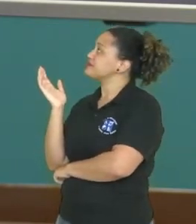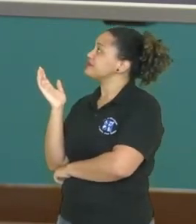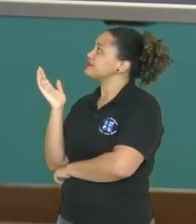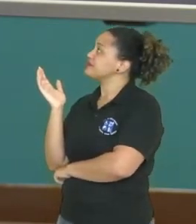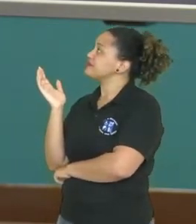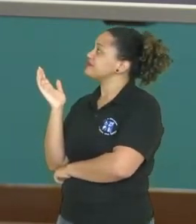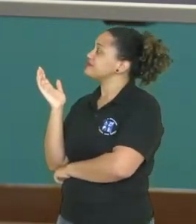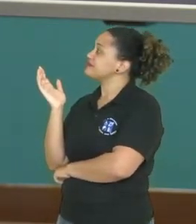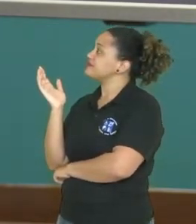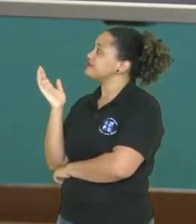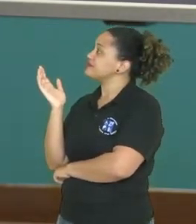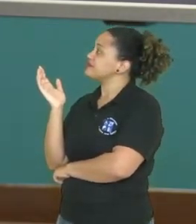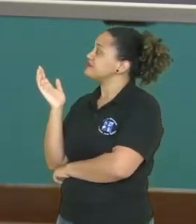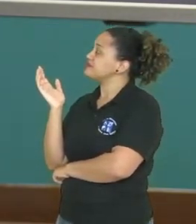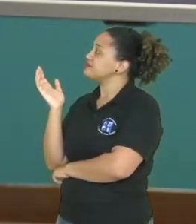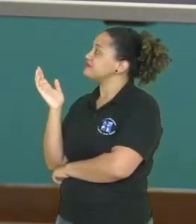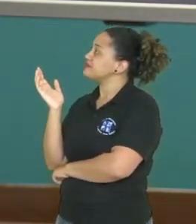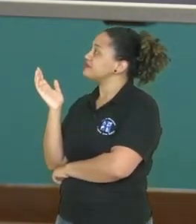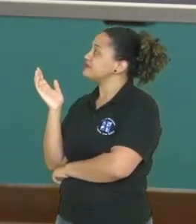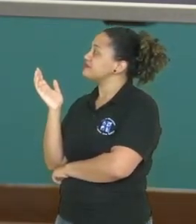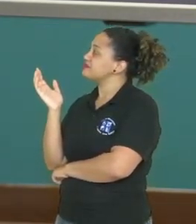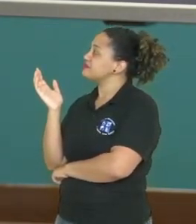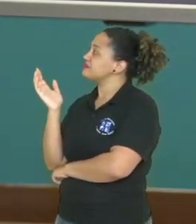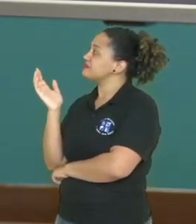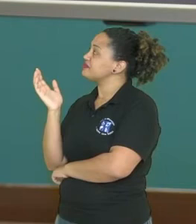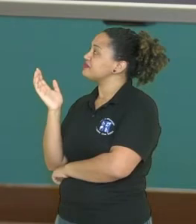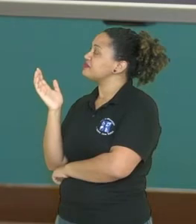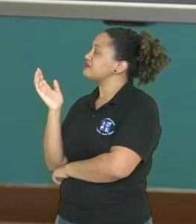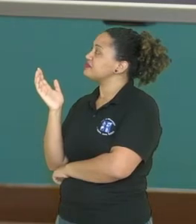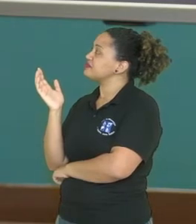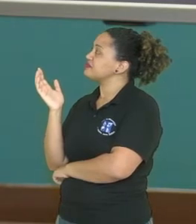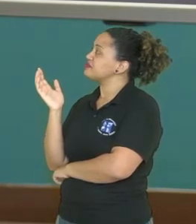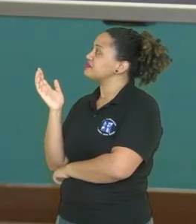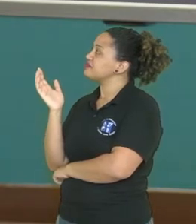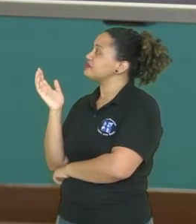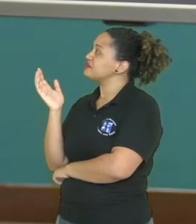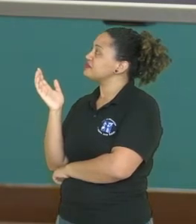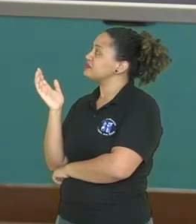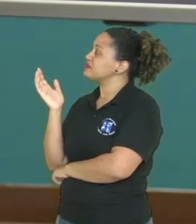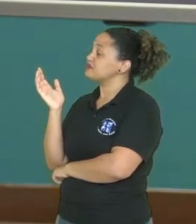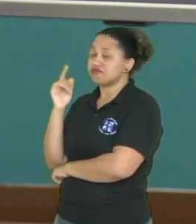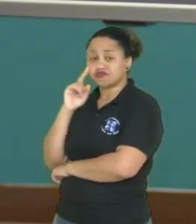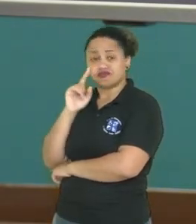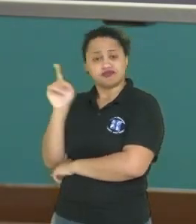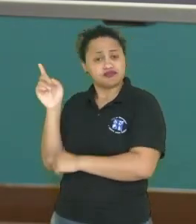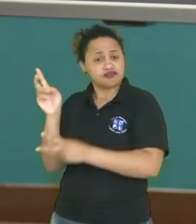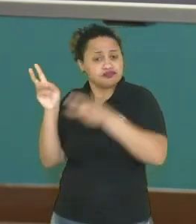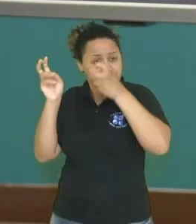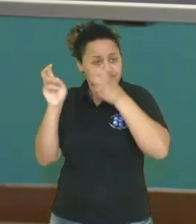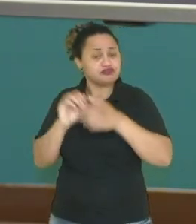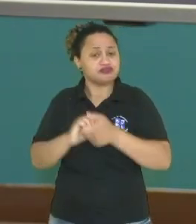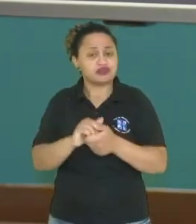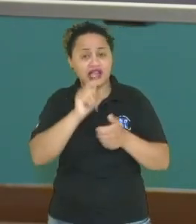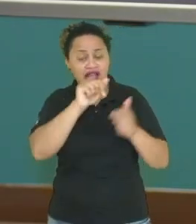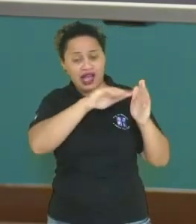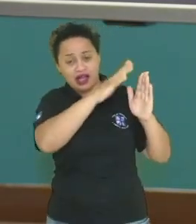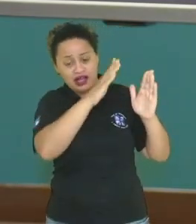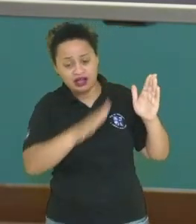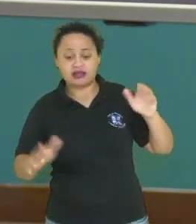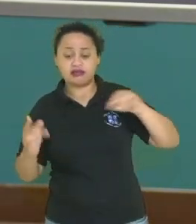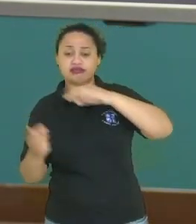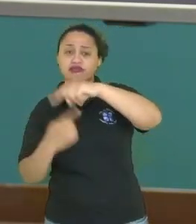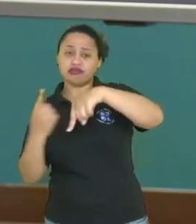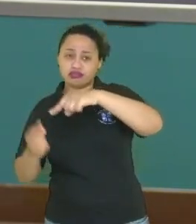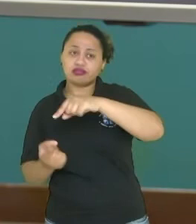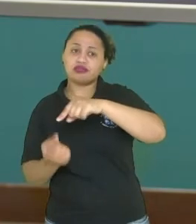quê? Da energia elétrica, que foi produzido, iniciando aqui, da água lançada e foi se produzindo ali, né? Então,